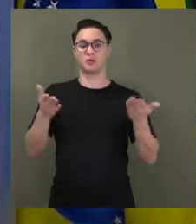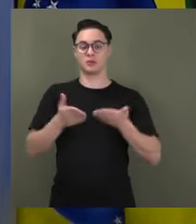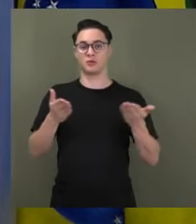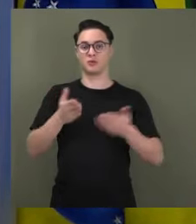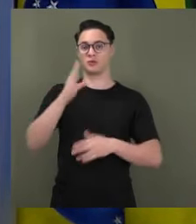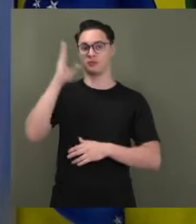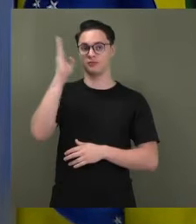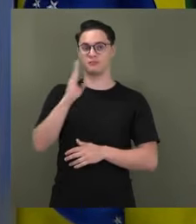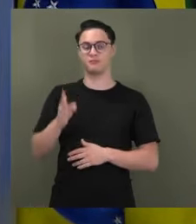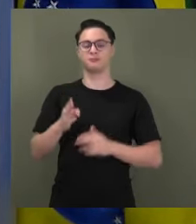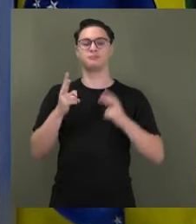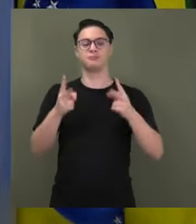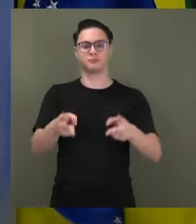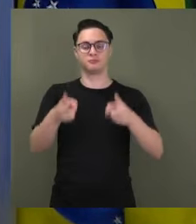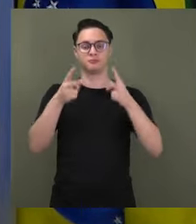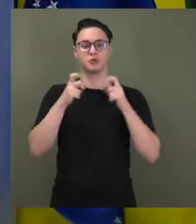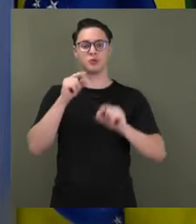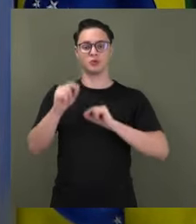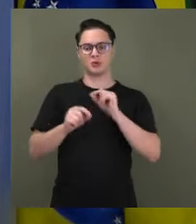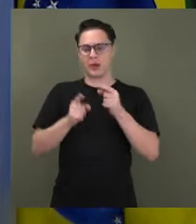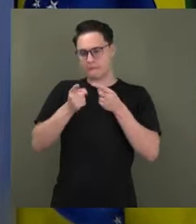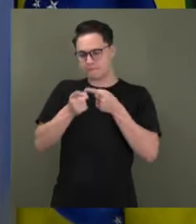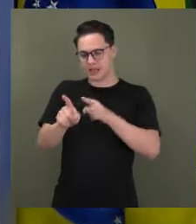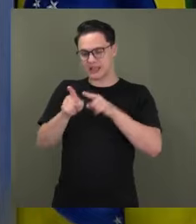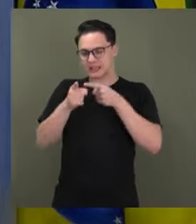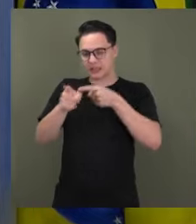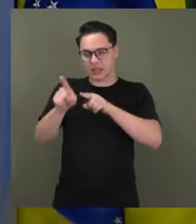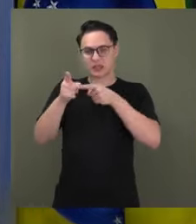um aumento da perseguição política